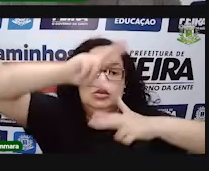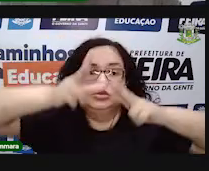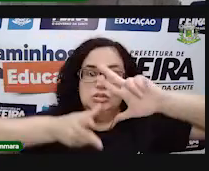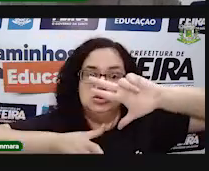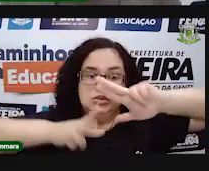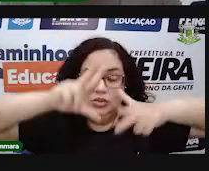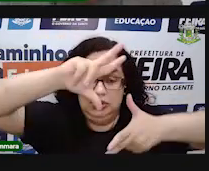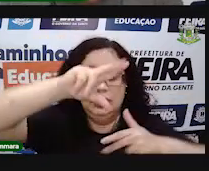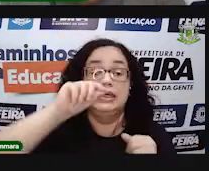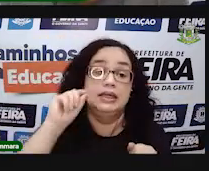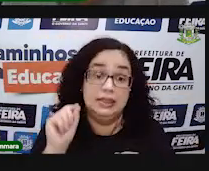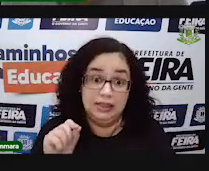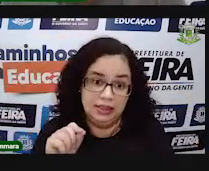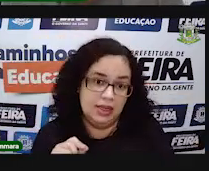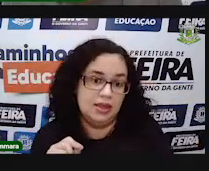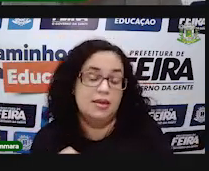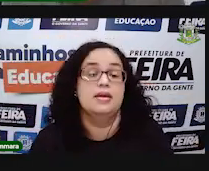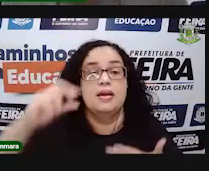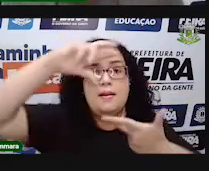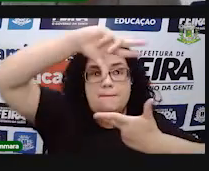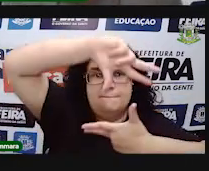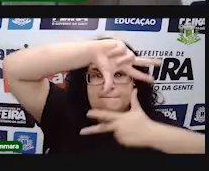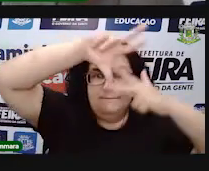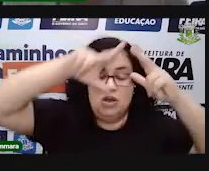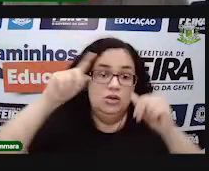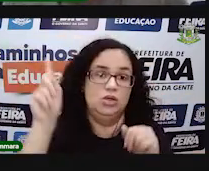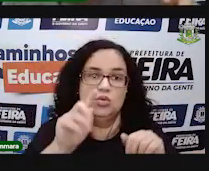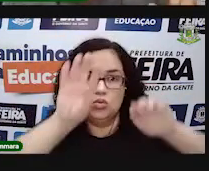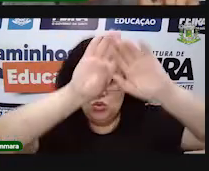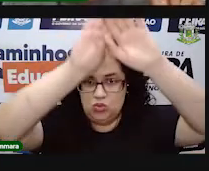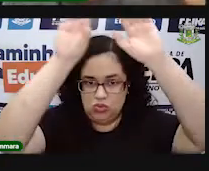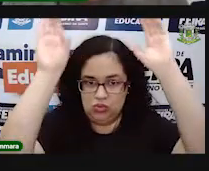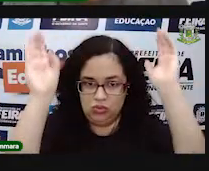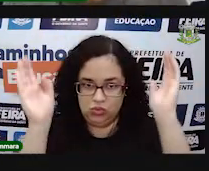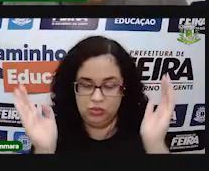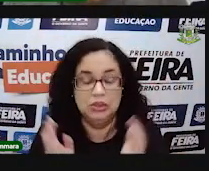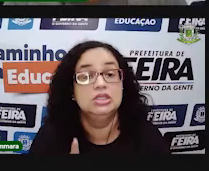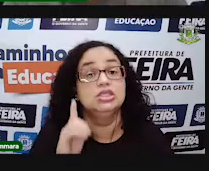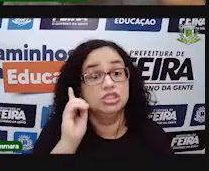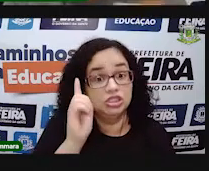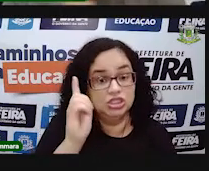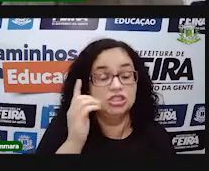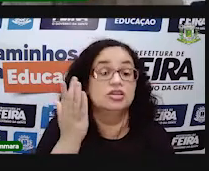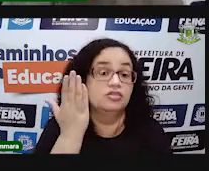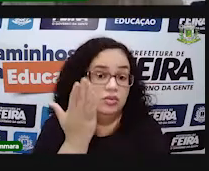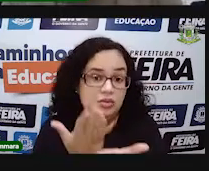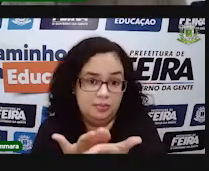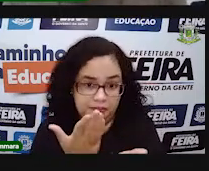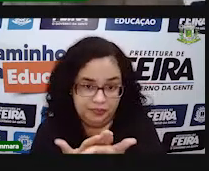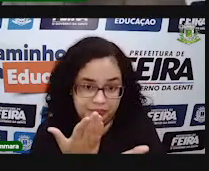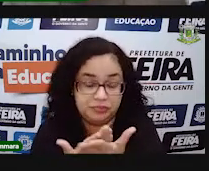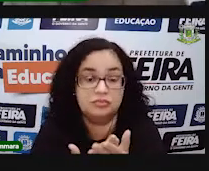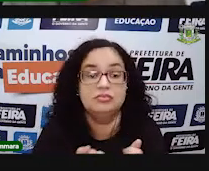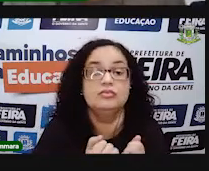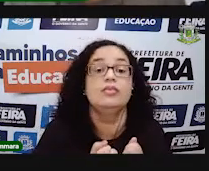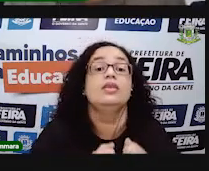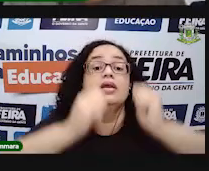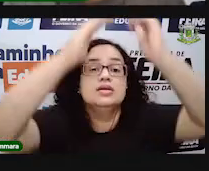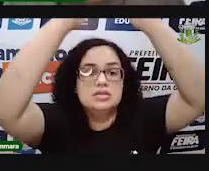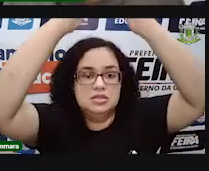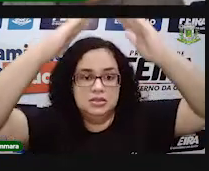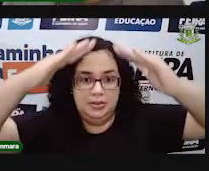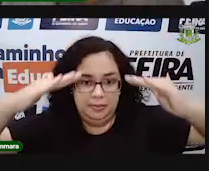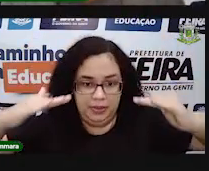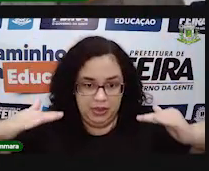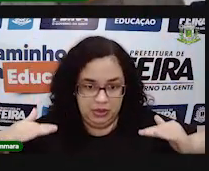nós estamos falando de um sólido geométrico que é um poliedro, não é um corpo redondo. Nós já vimos